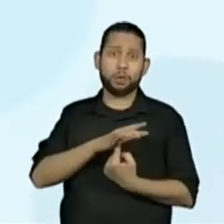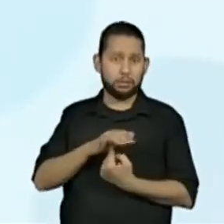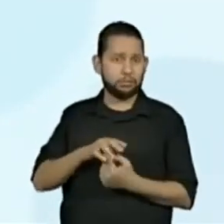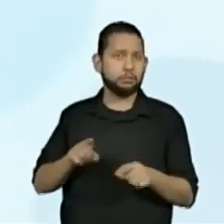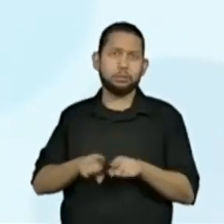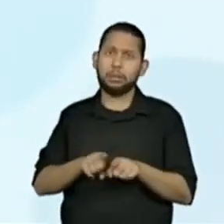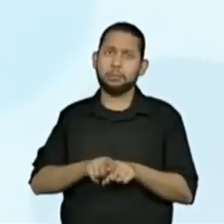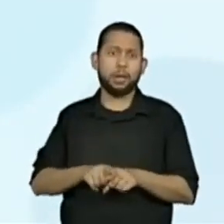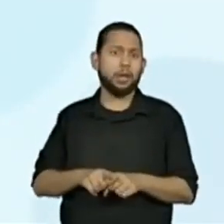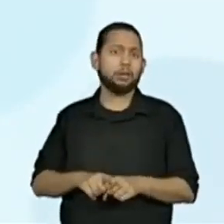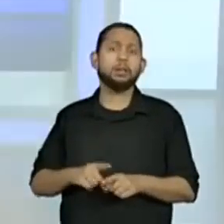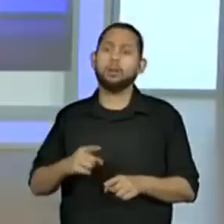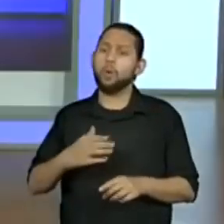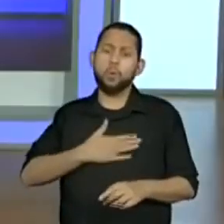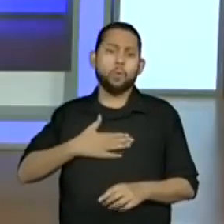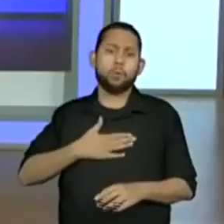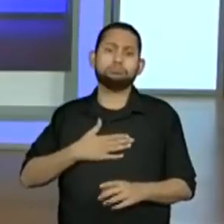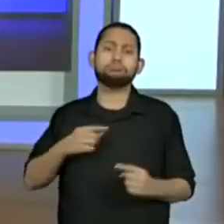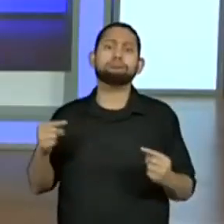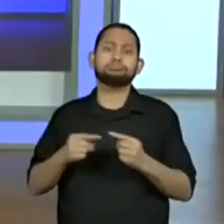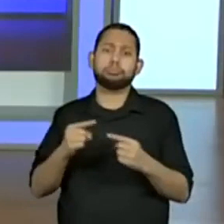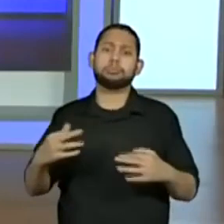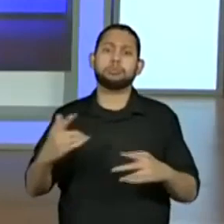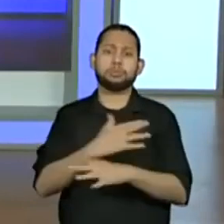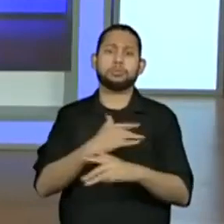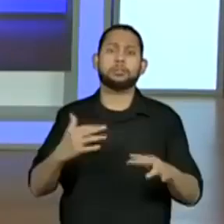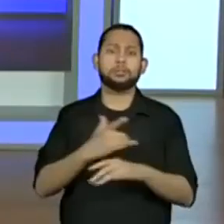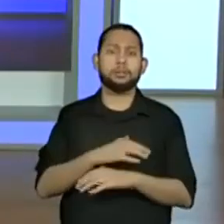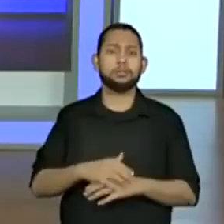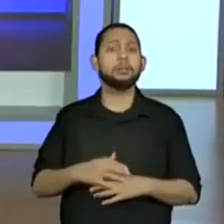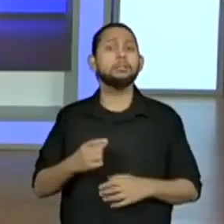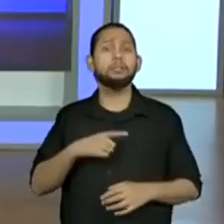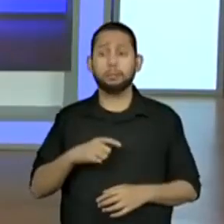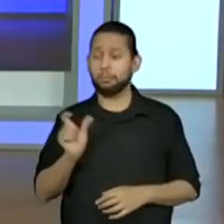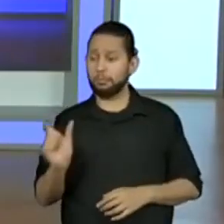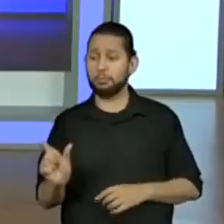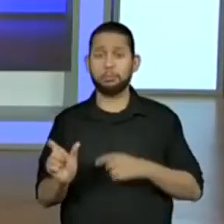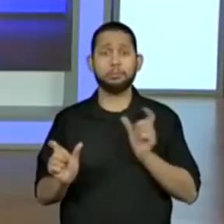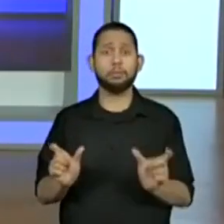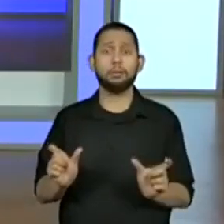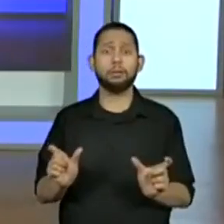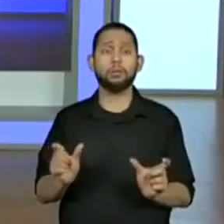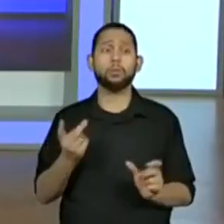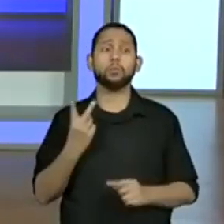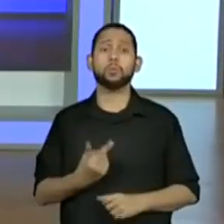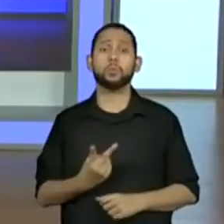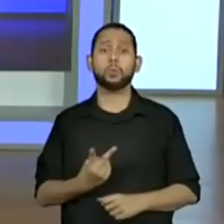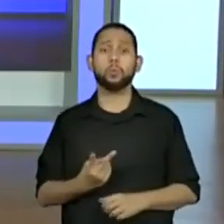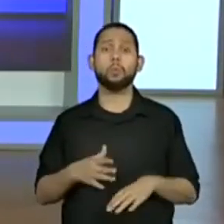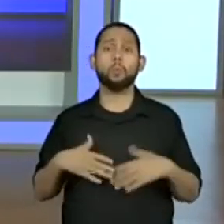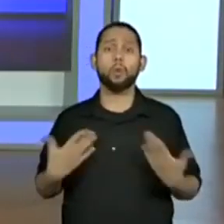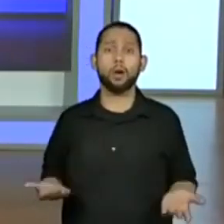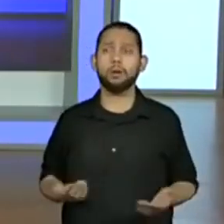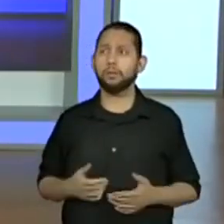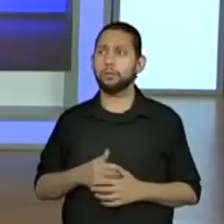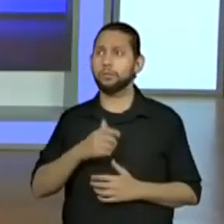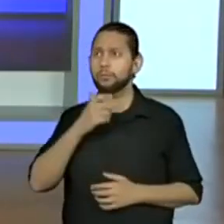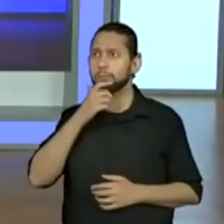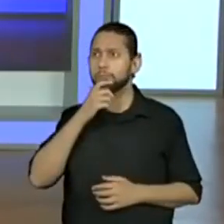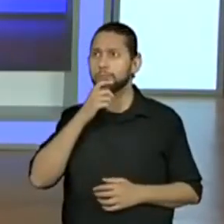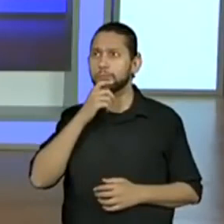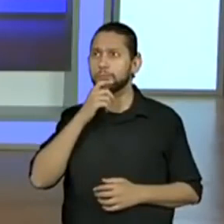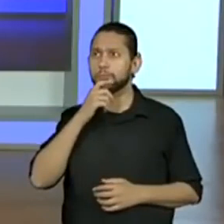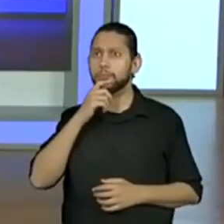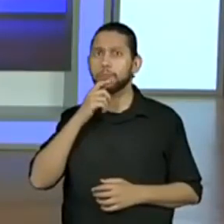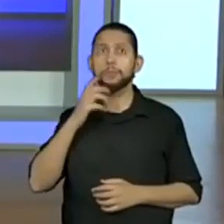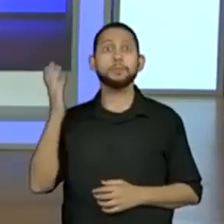palavras que mais se encaixam para completar essa frase, hein pessoal? Vamos ver, essa frase aqui se